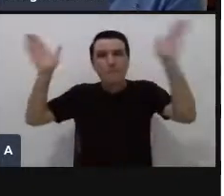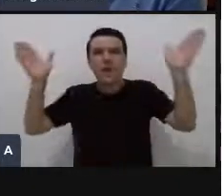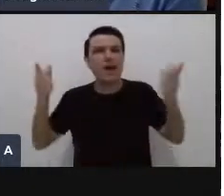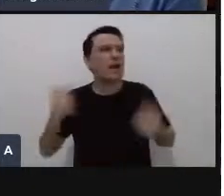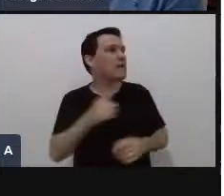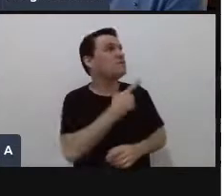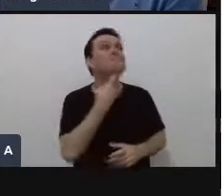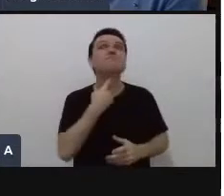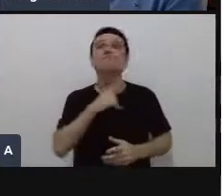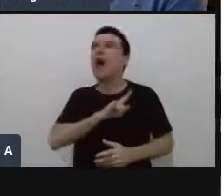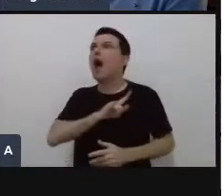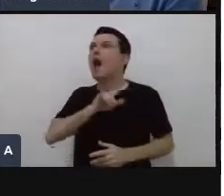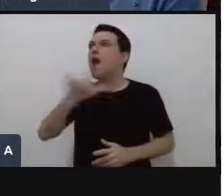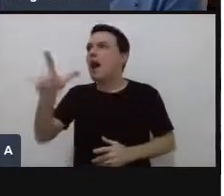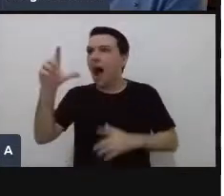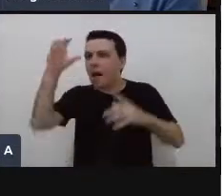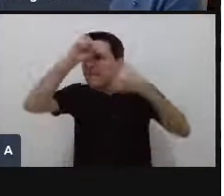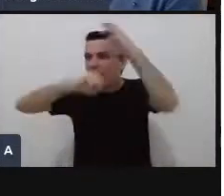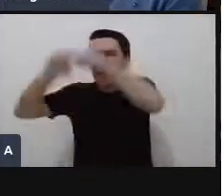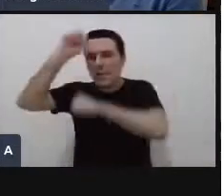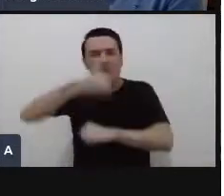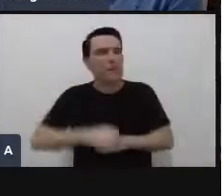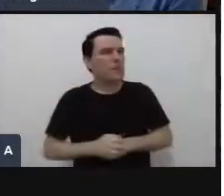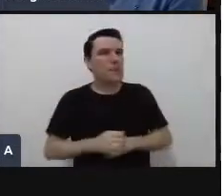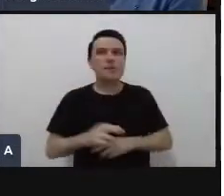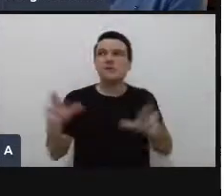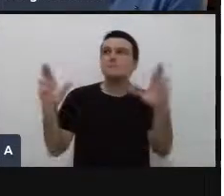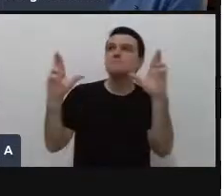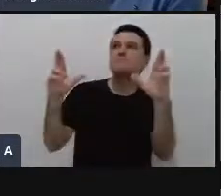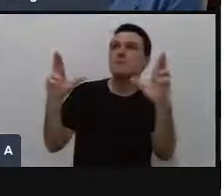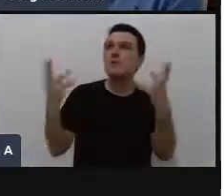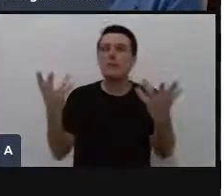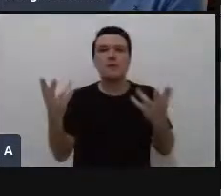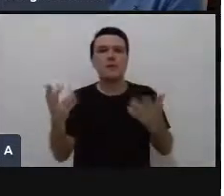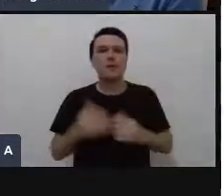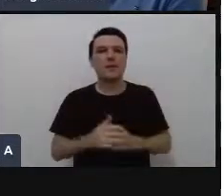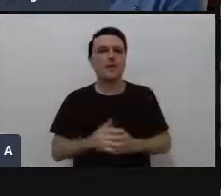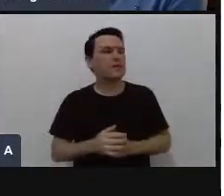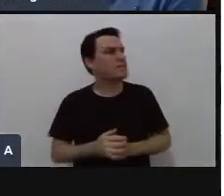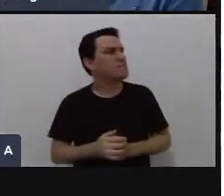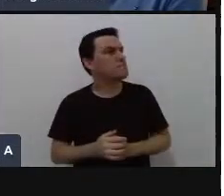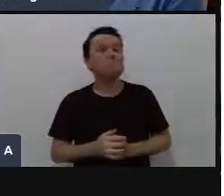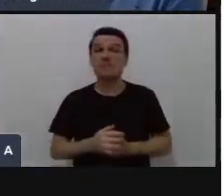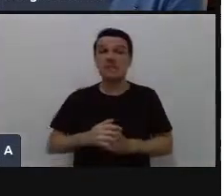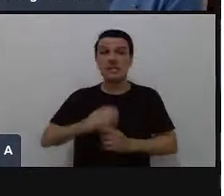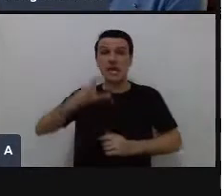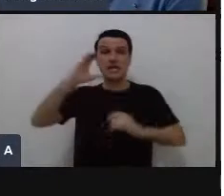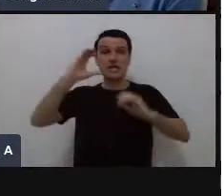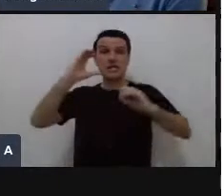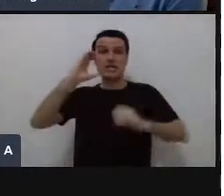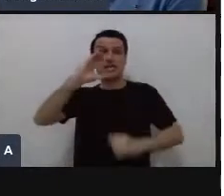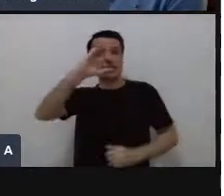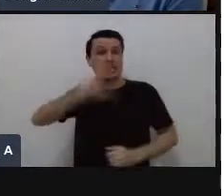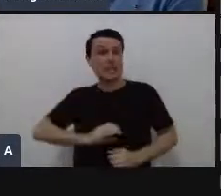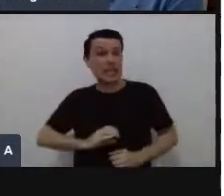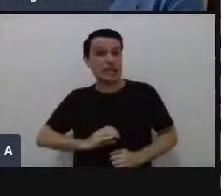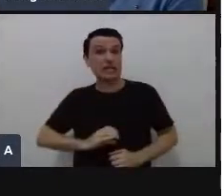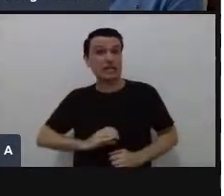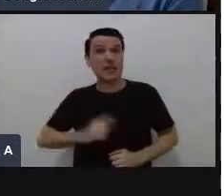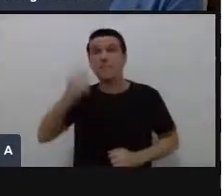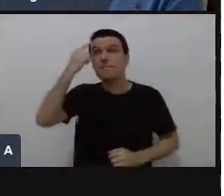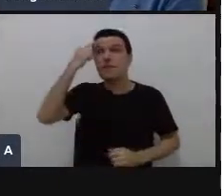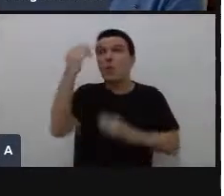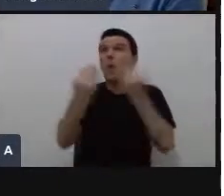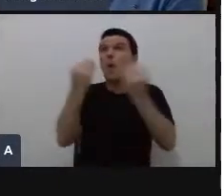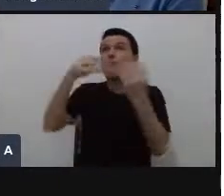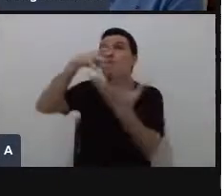aprendizado, a questão da perspectiva, a cidadania, pensando em soluções para mais sustentáveis para o